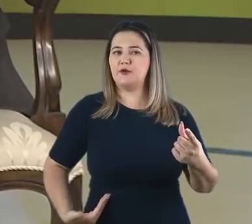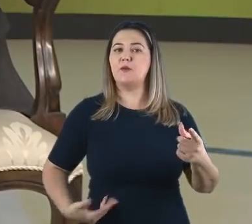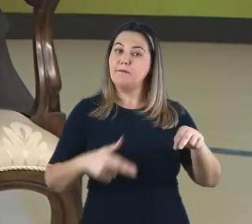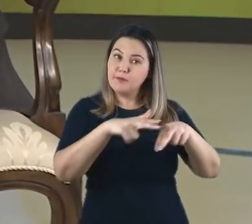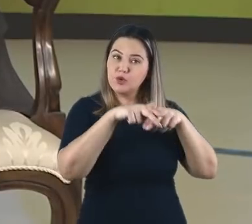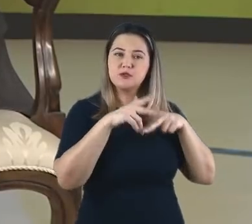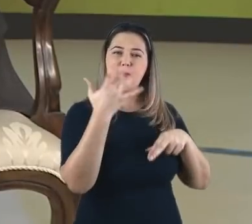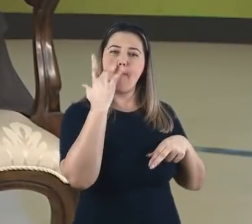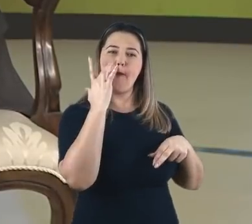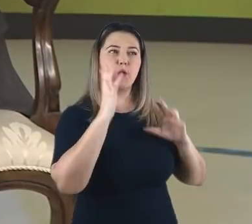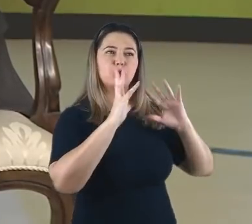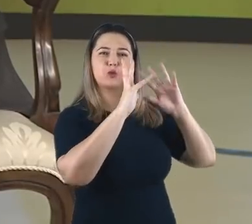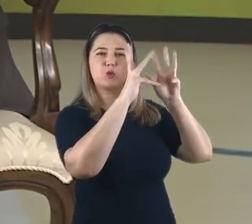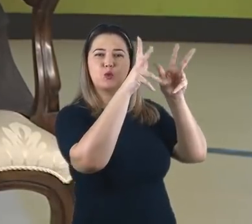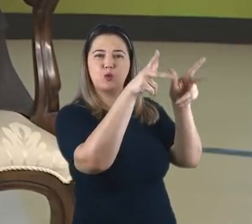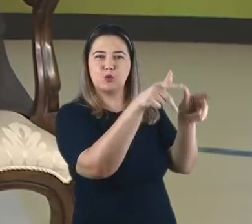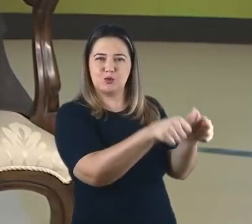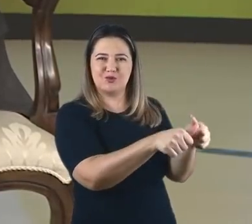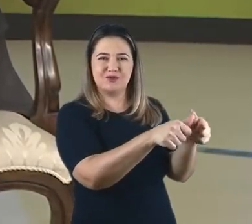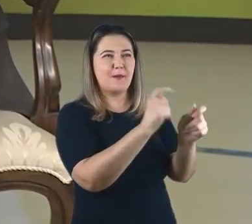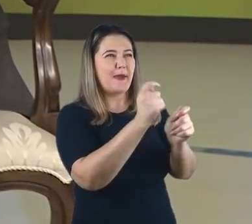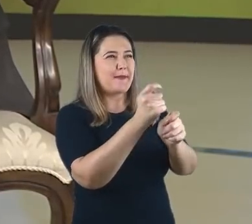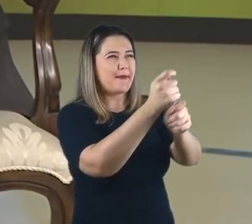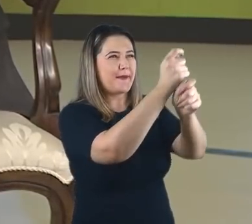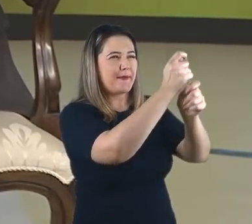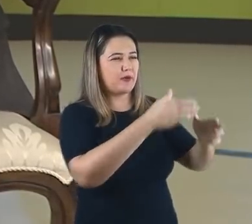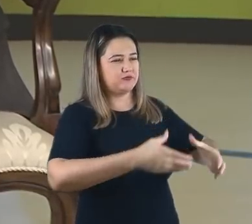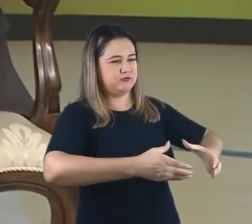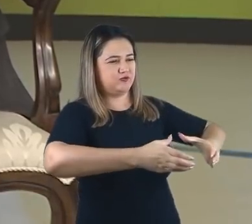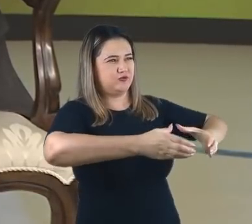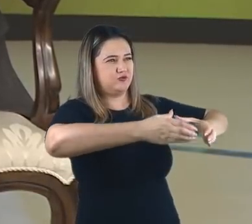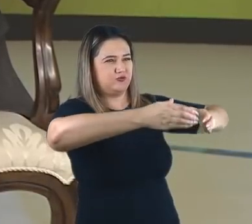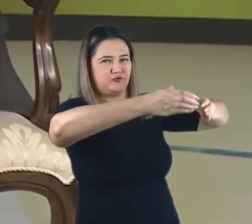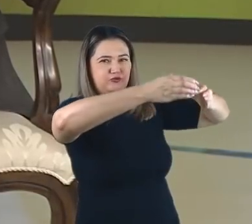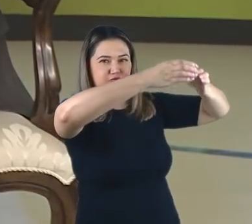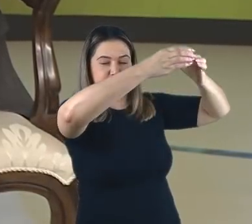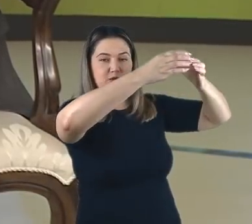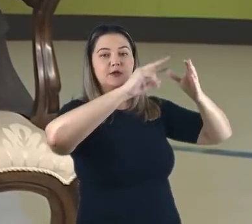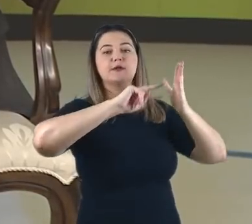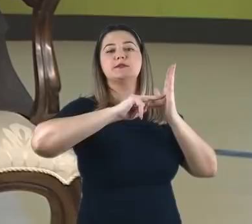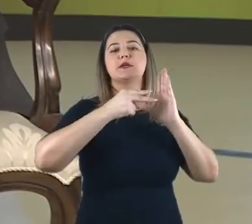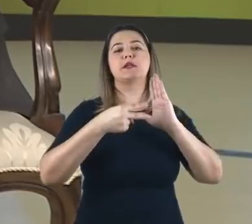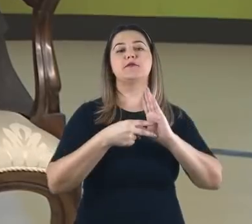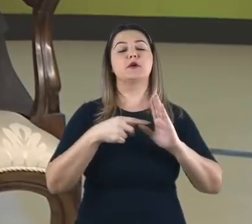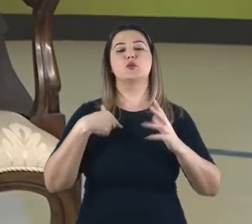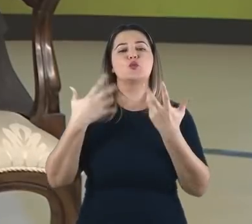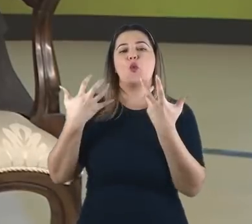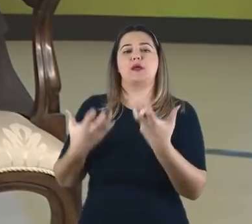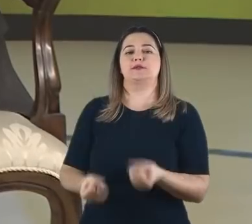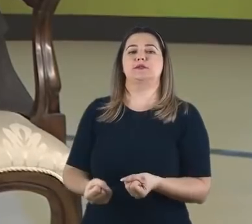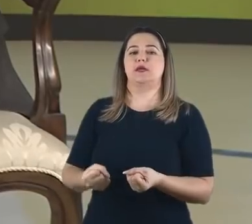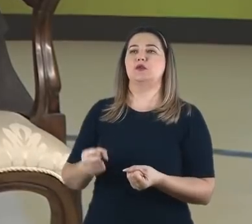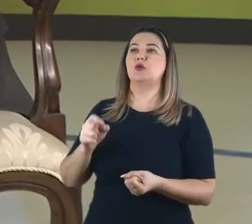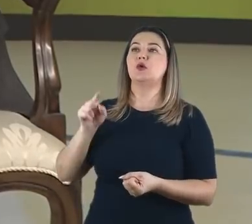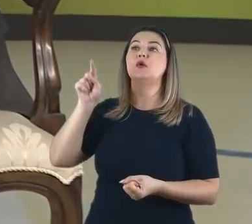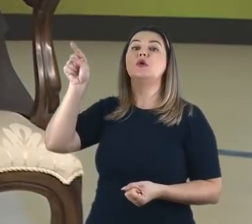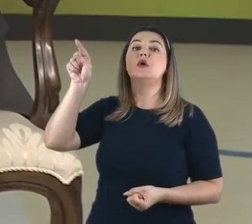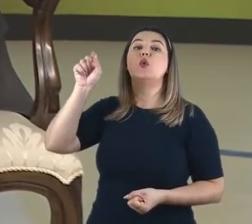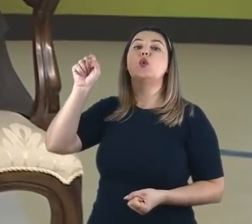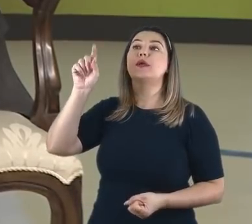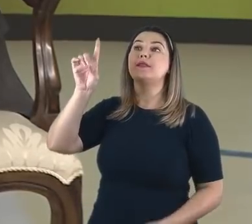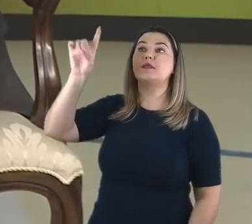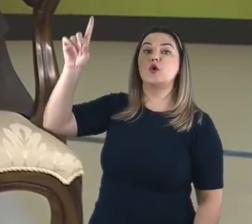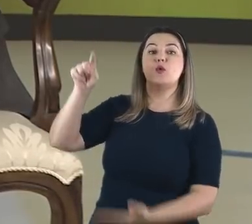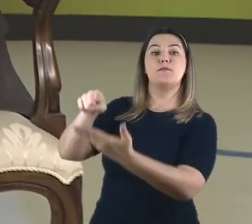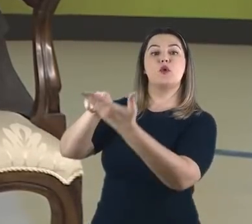Babilônia ao erguer a imagem toda em ouro, ou revestida de ouro, é um sinal de sua rejeição da revelação